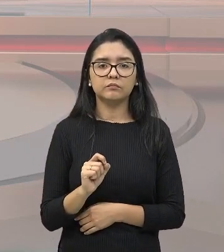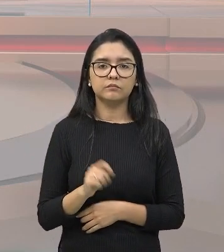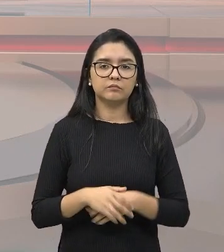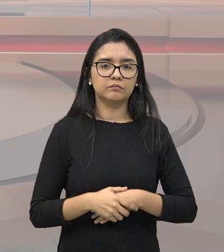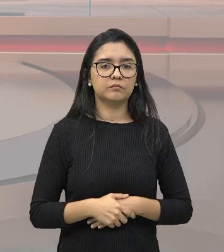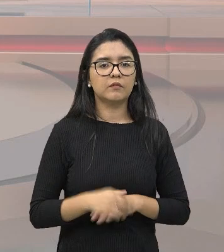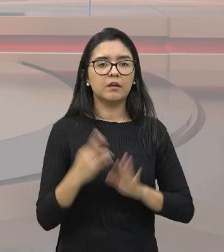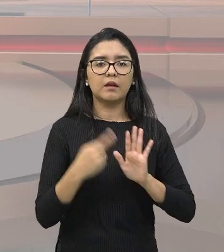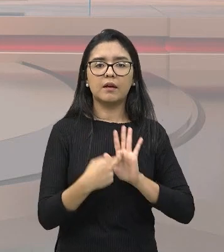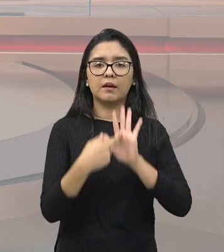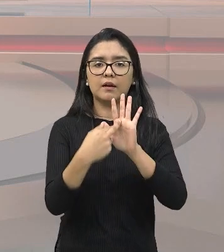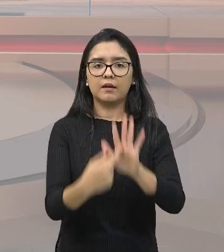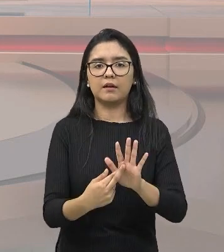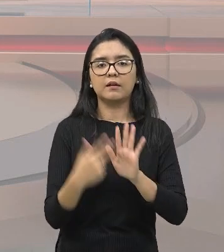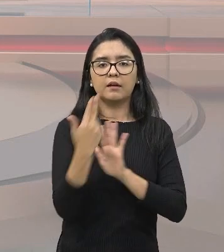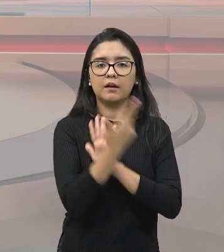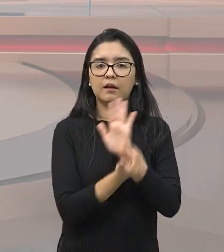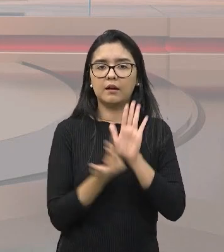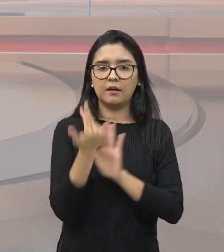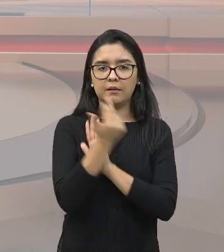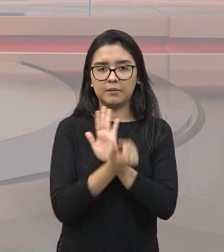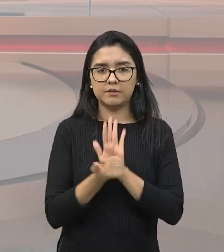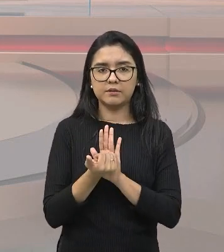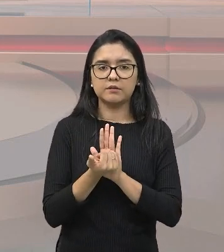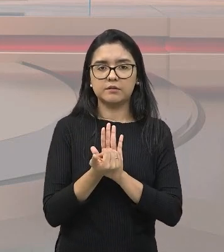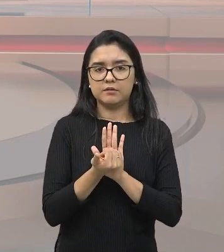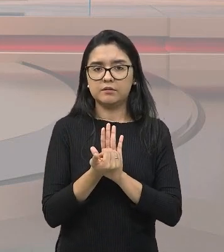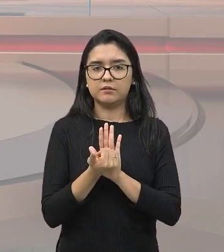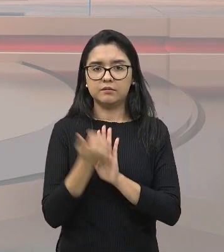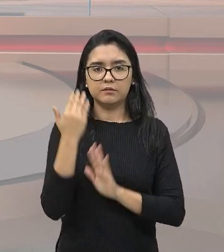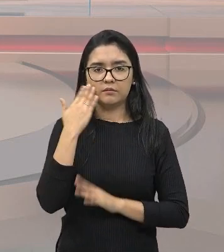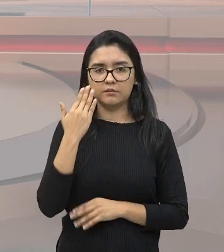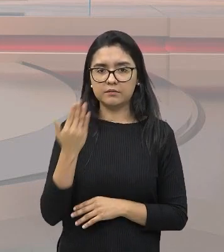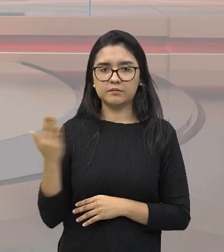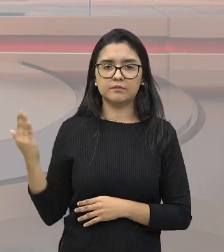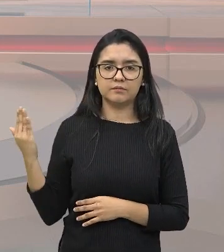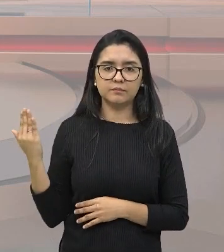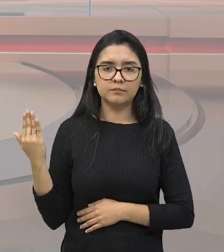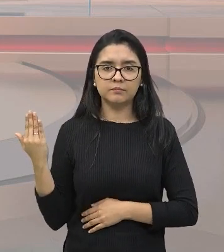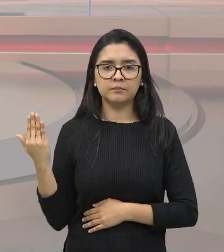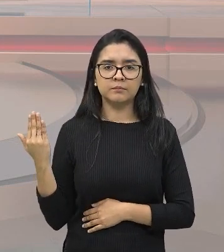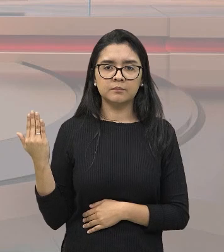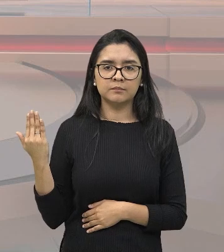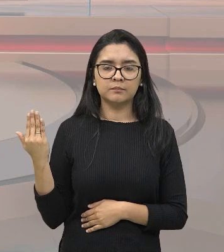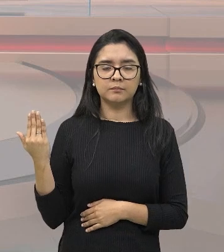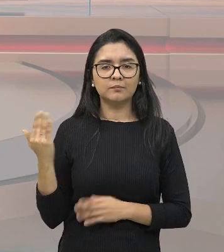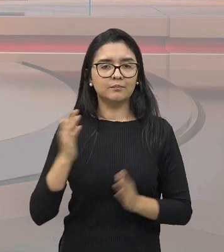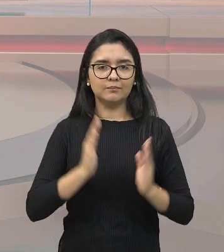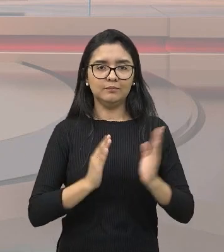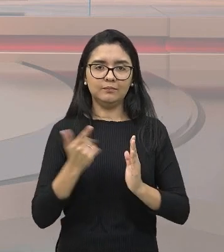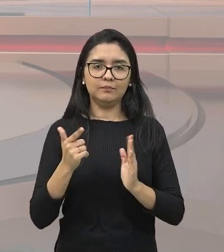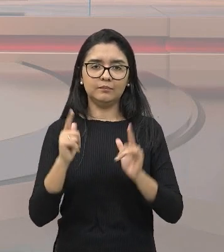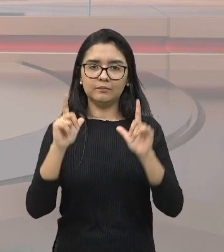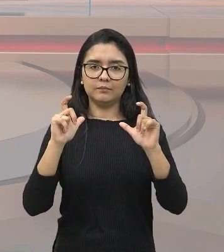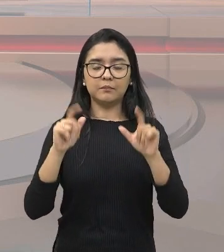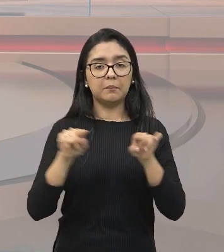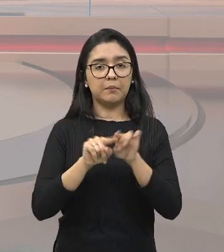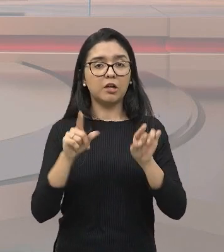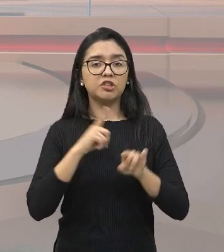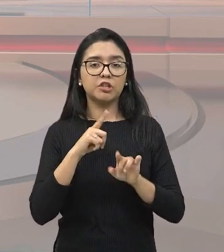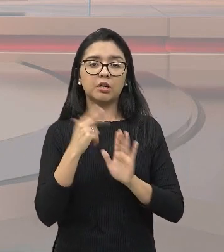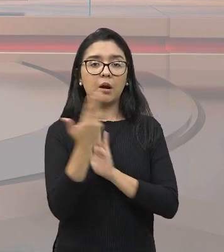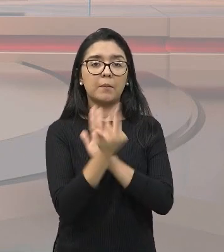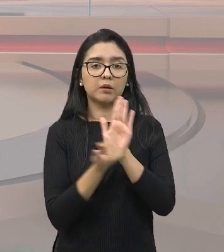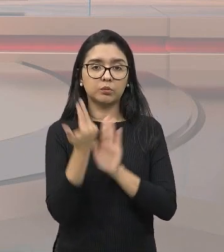através dessa tela. É uma pintura. Naquela época não tinha-se fotografias, mas nós tínhamos as telas pintadas a